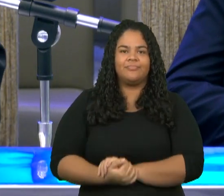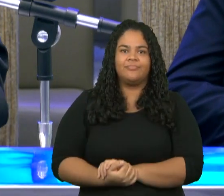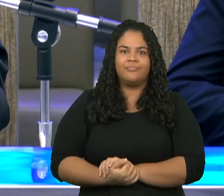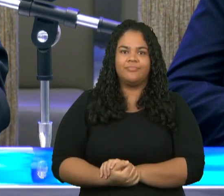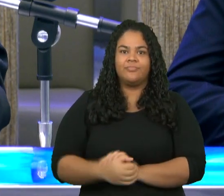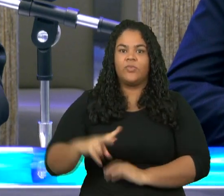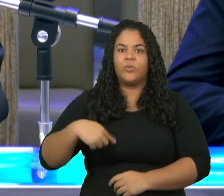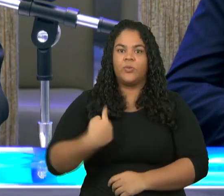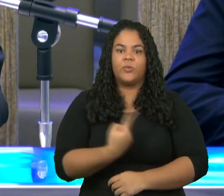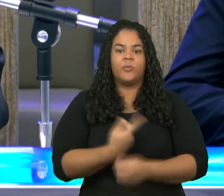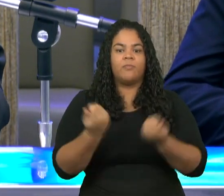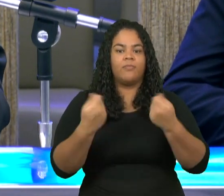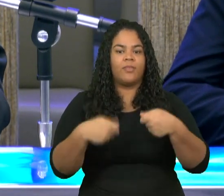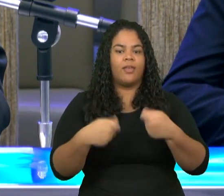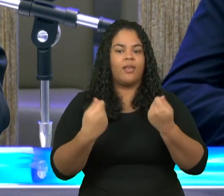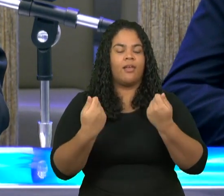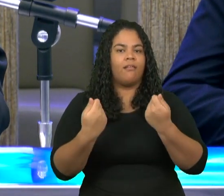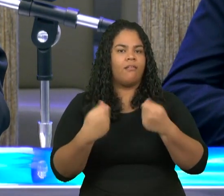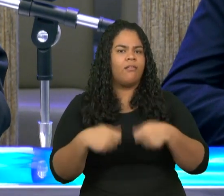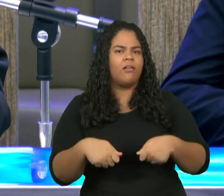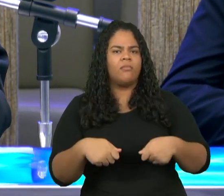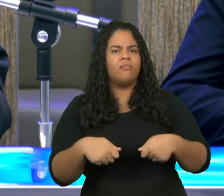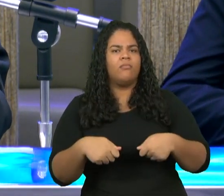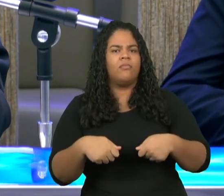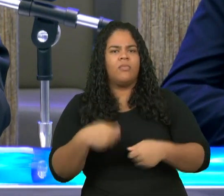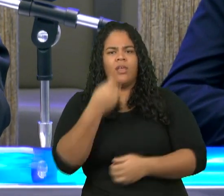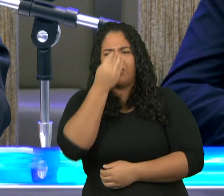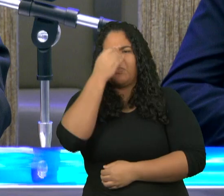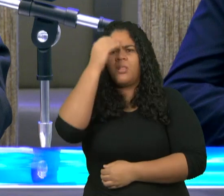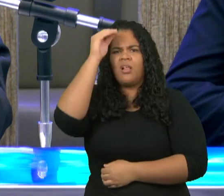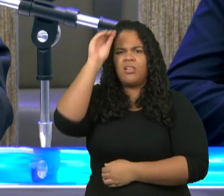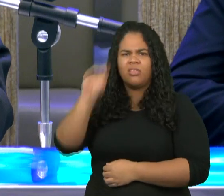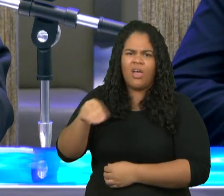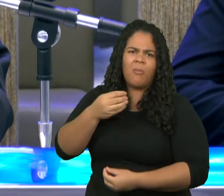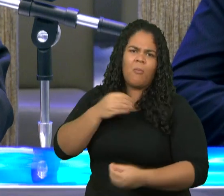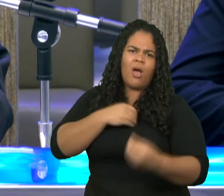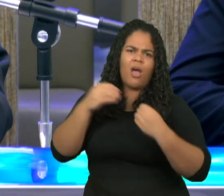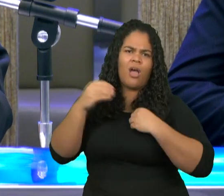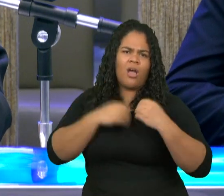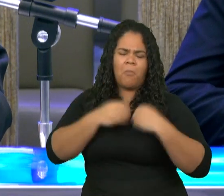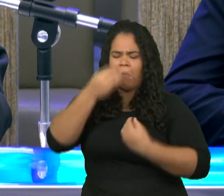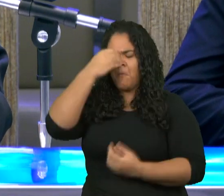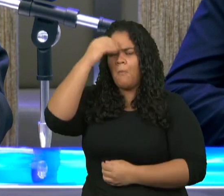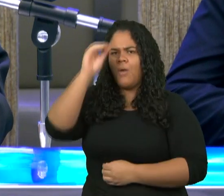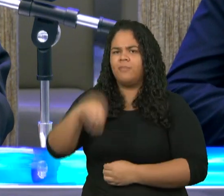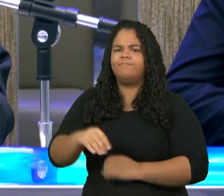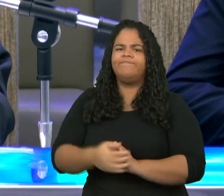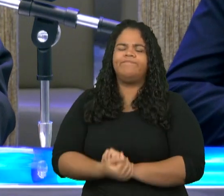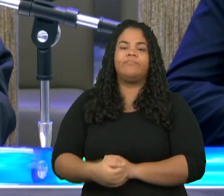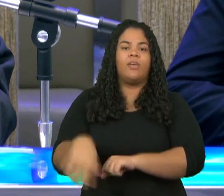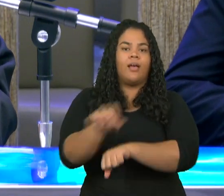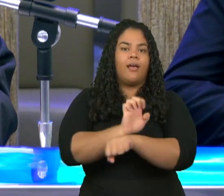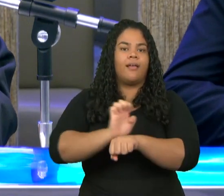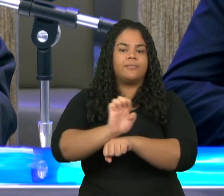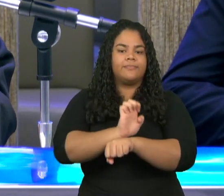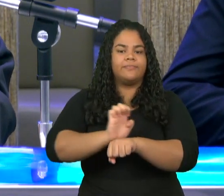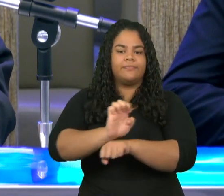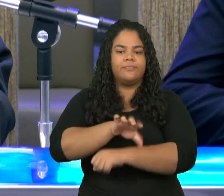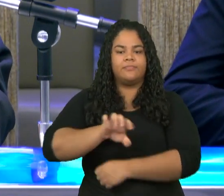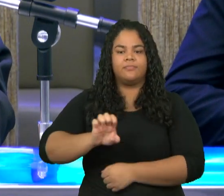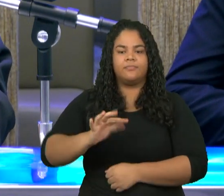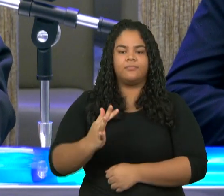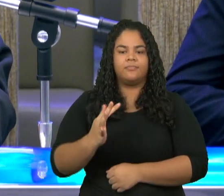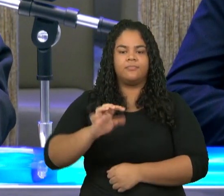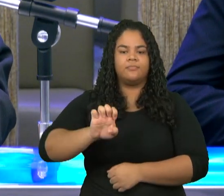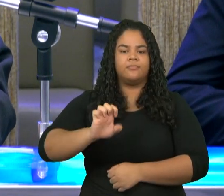rejeitar as obras das trevas capítulo 5 de Efésios capítulo 5